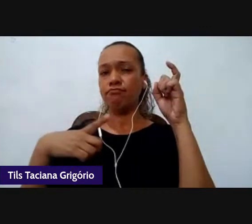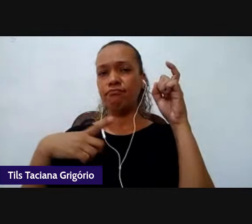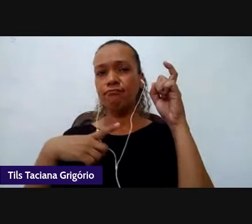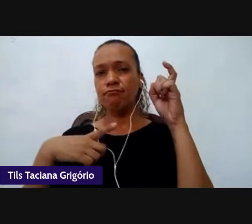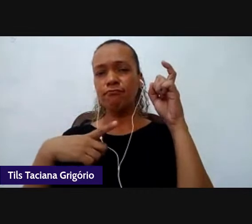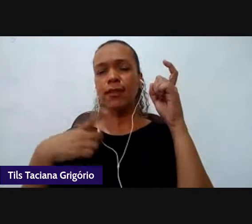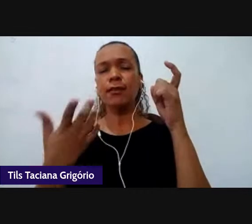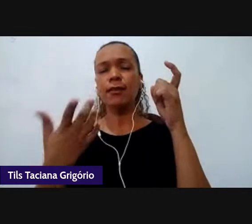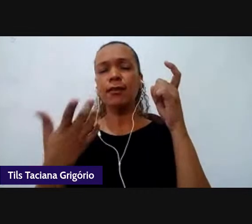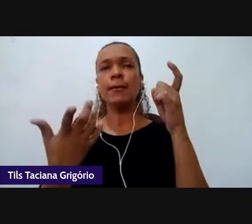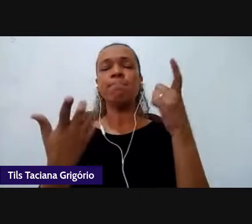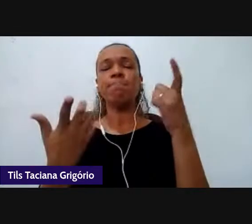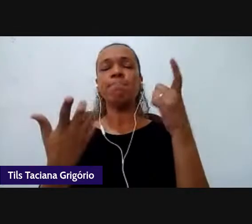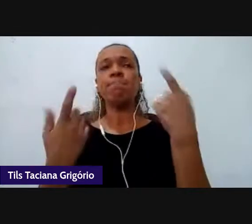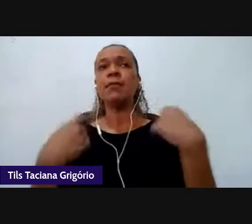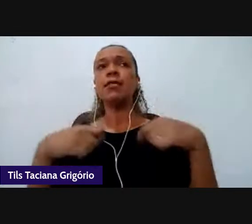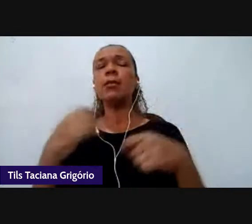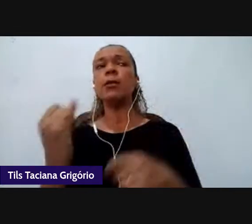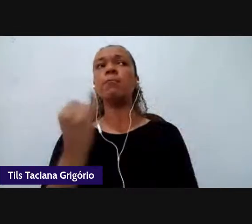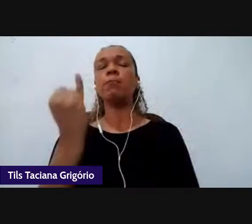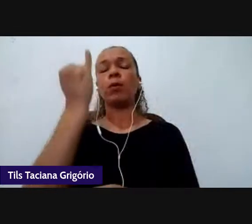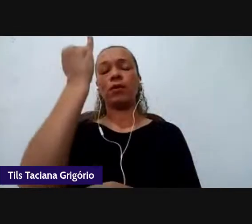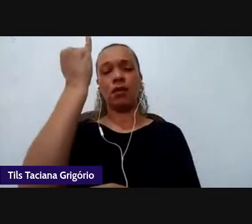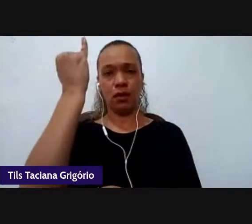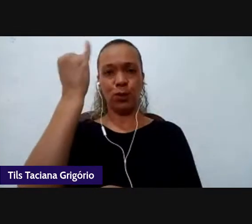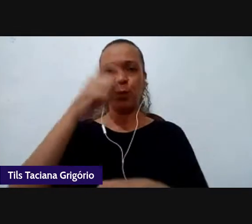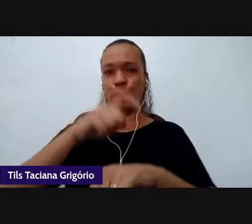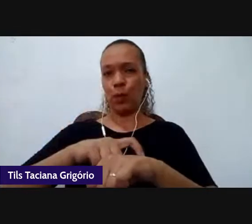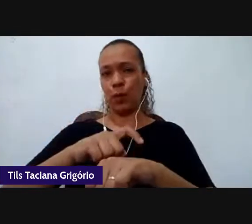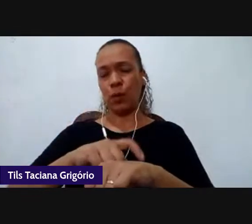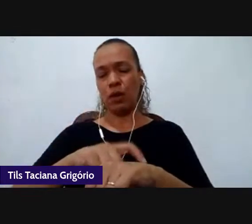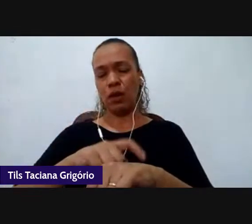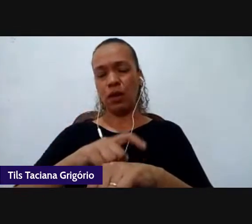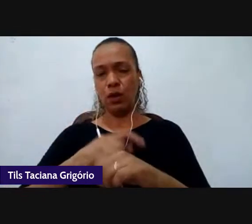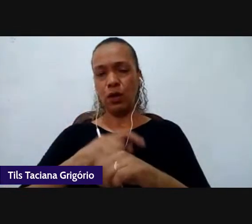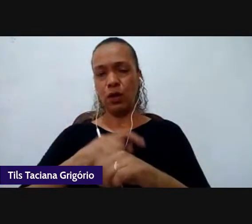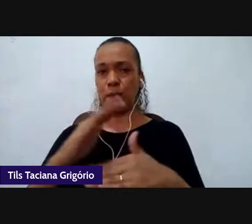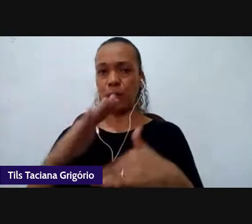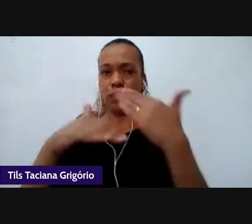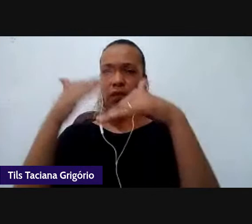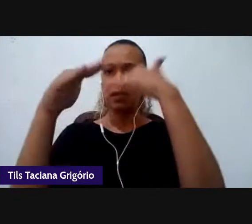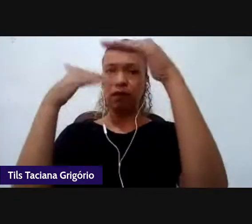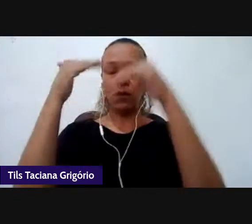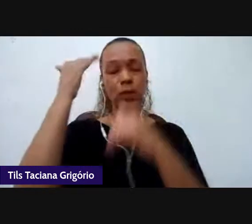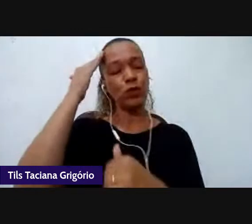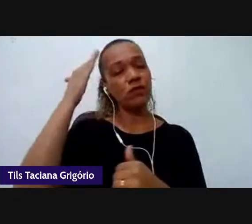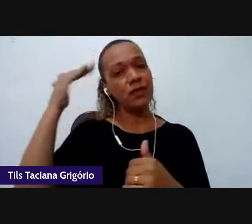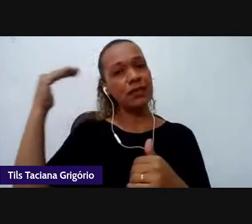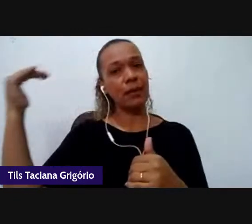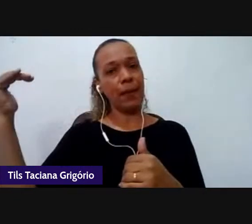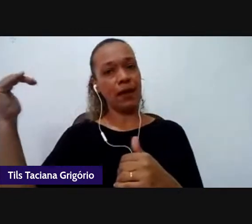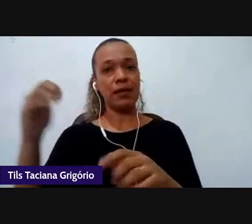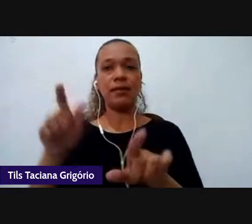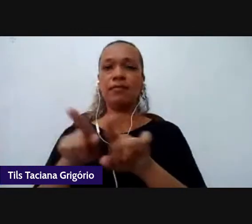importantes naquele momento para o desenvolvimento do saber e da ciência.